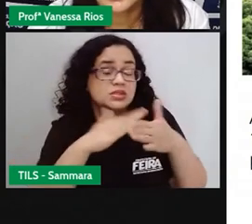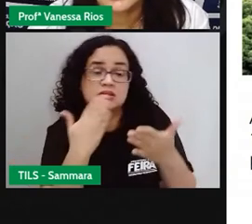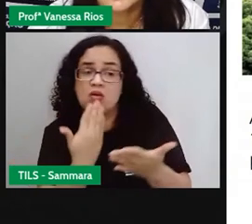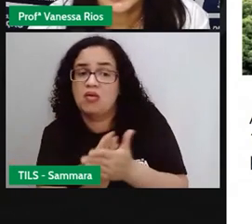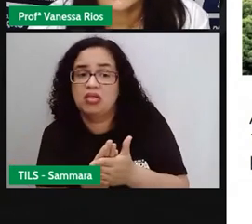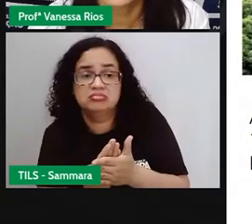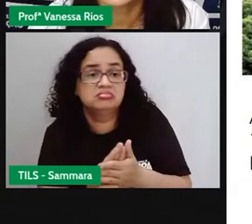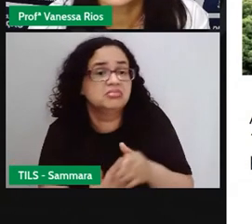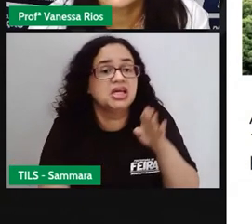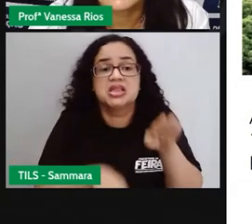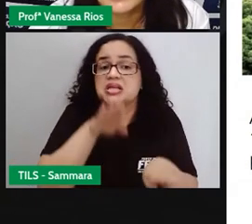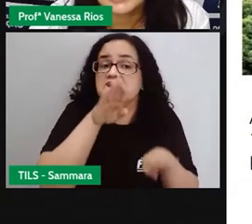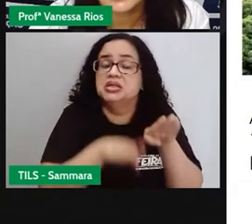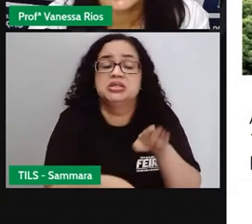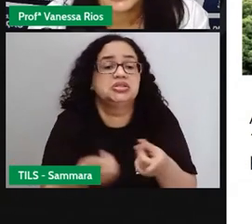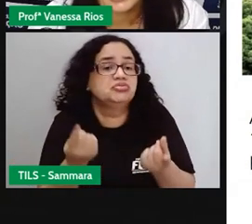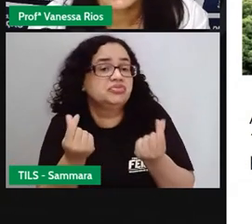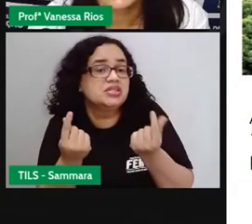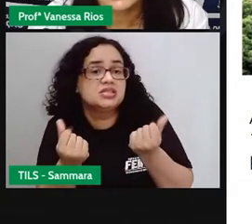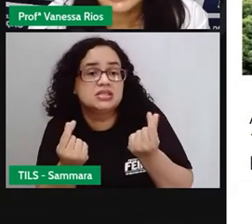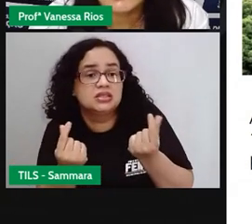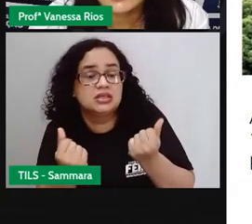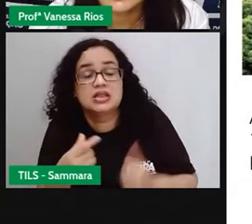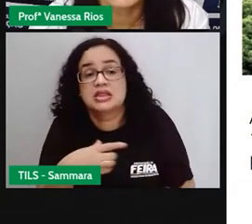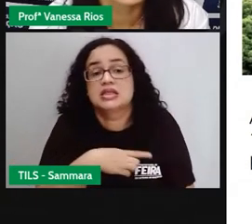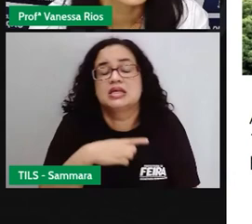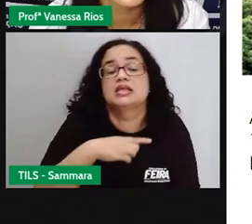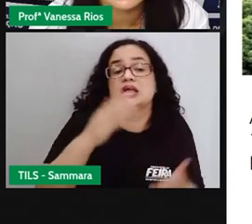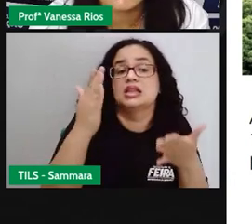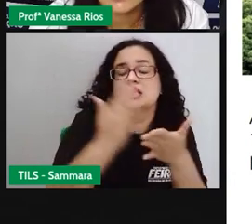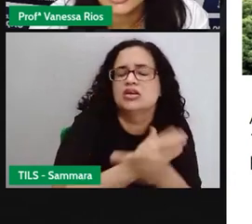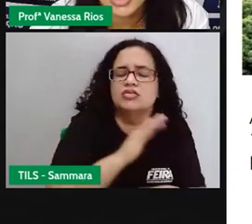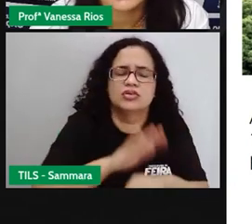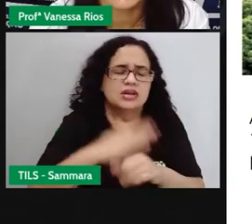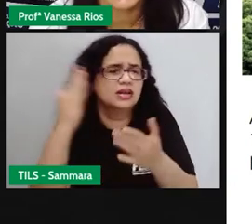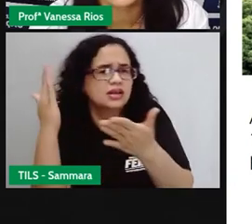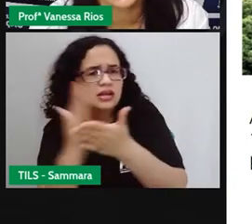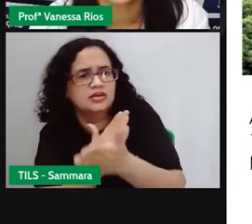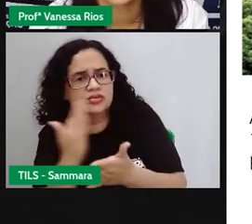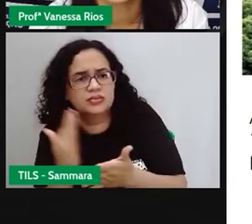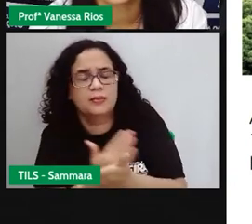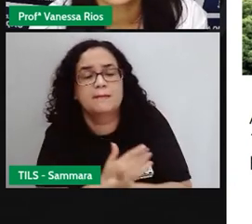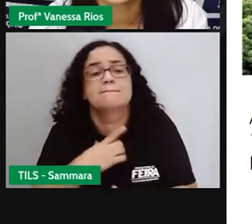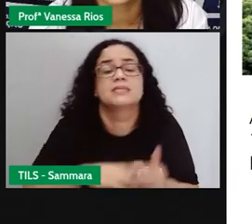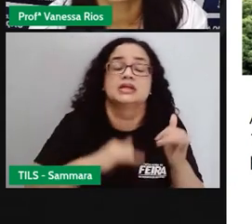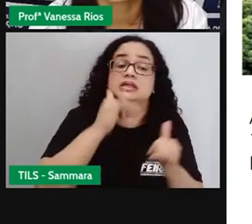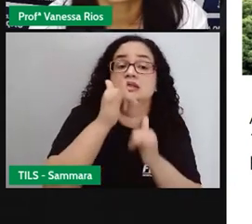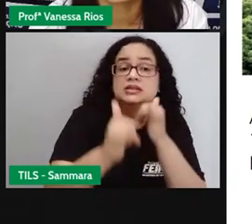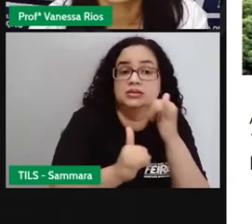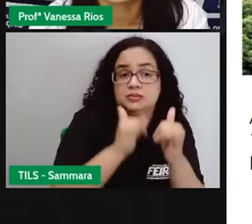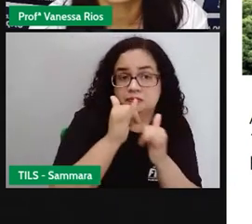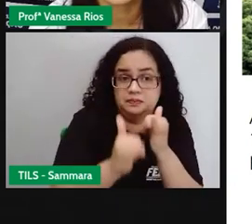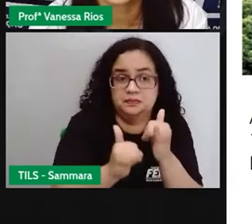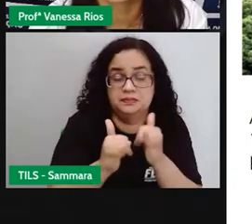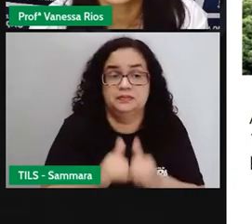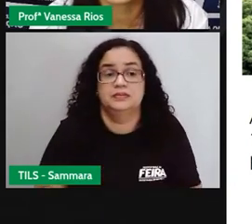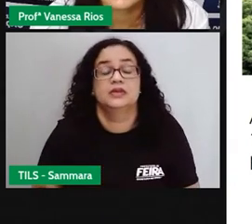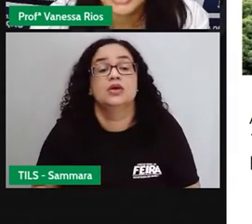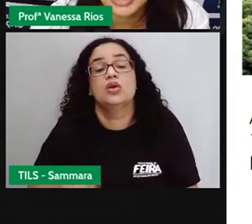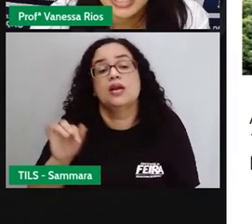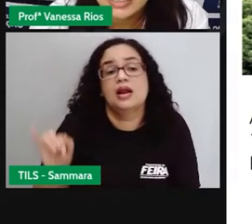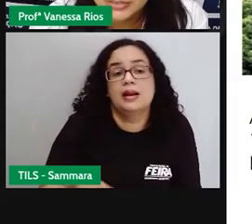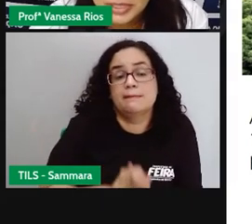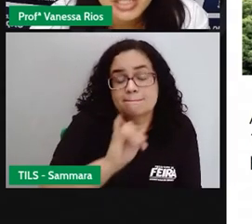independente aí da sua condição em acessar livros e muitos livros, né, através da internet, o